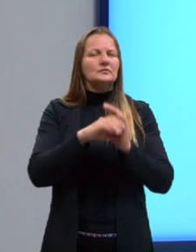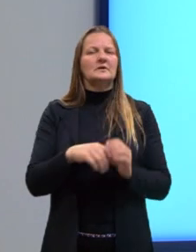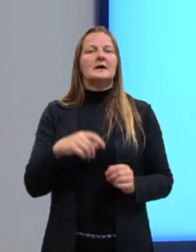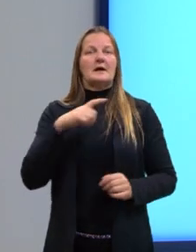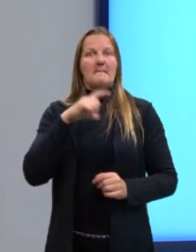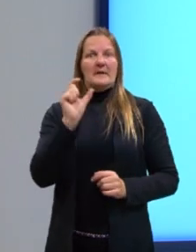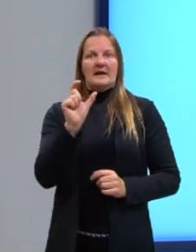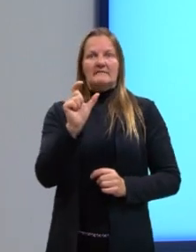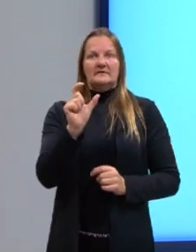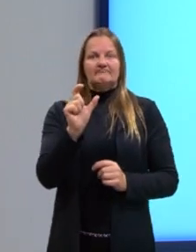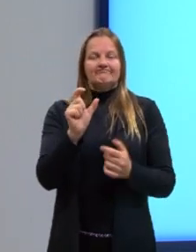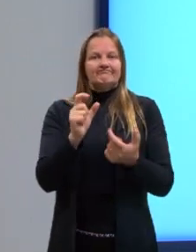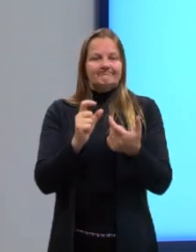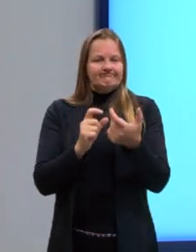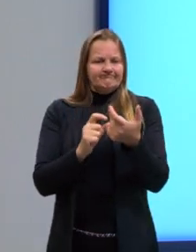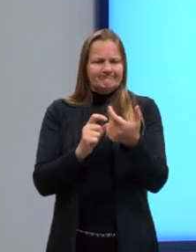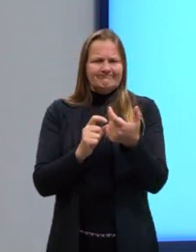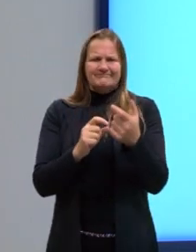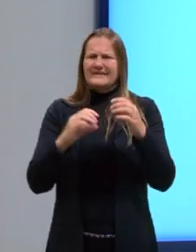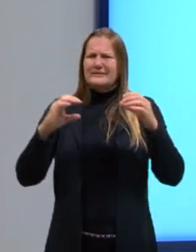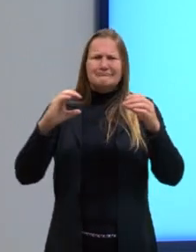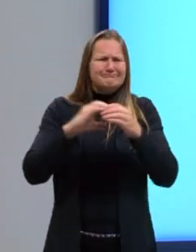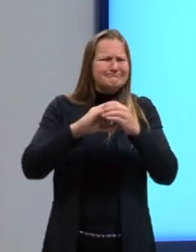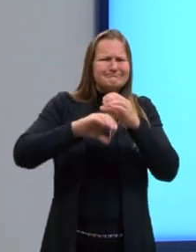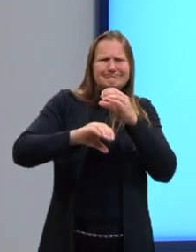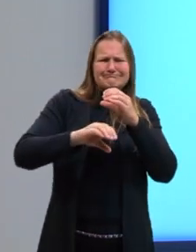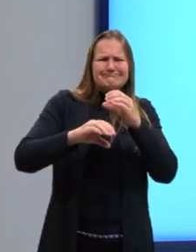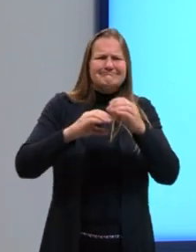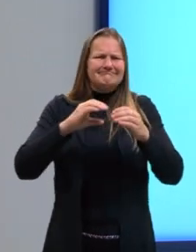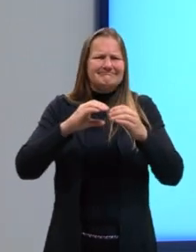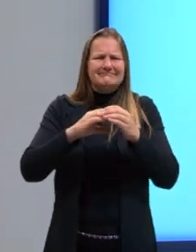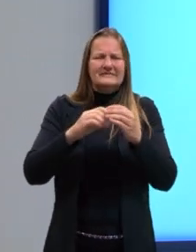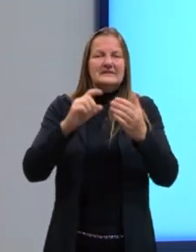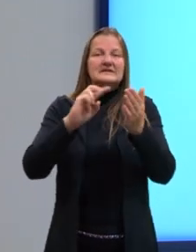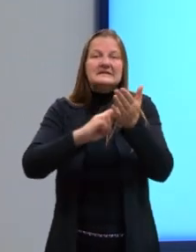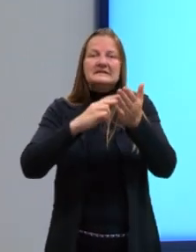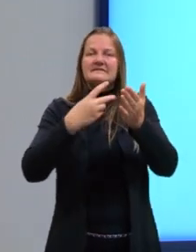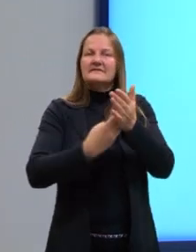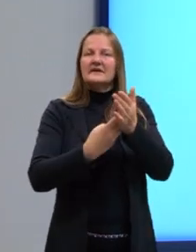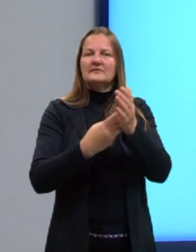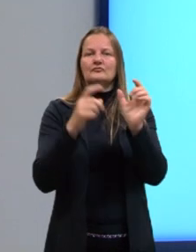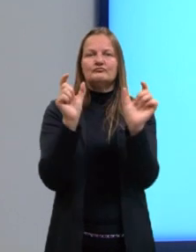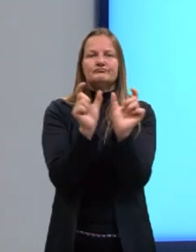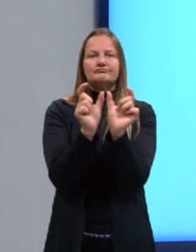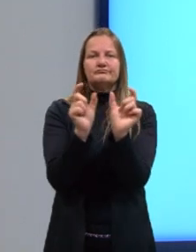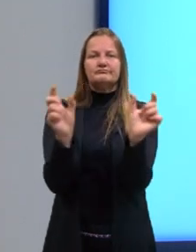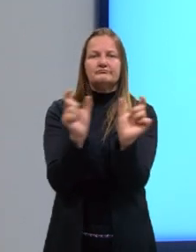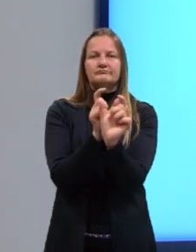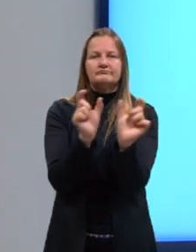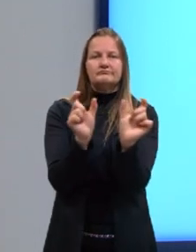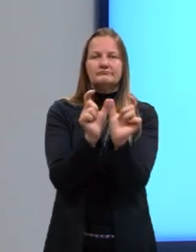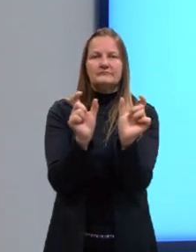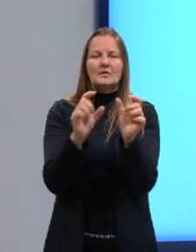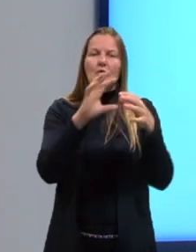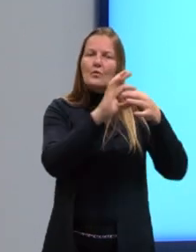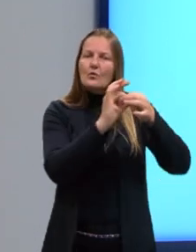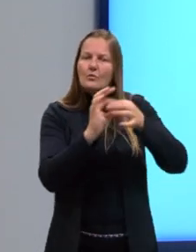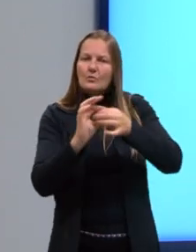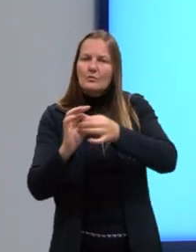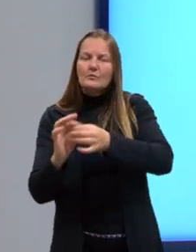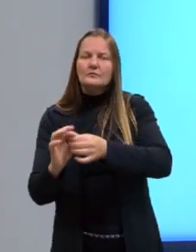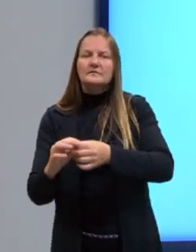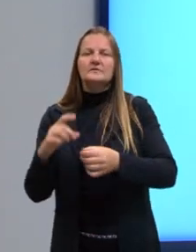aquelas palavras que estão inadequadas quanto aos seus significados em relação ao contexto